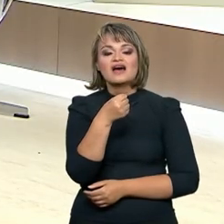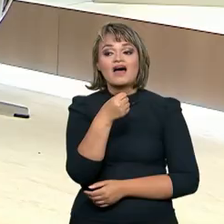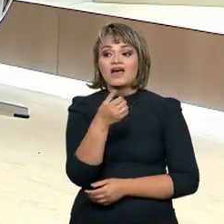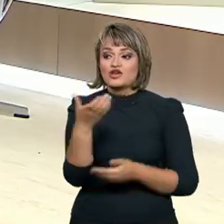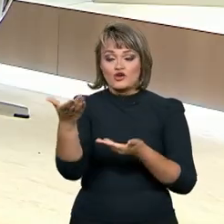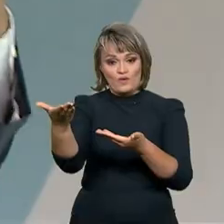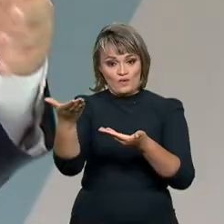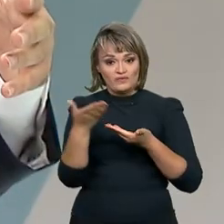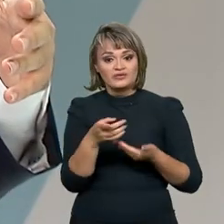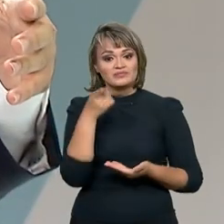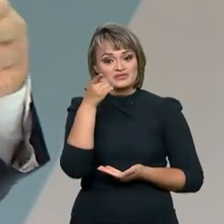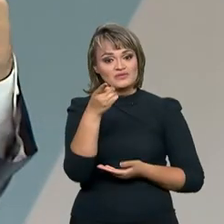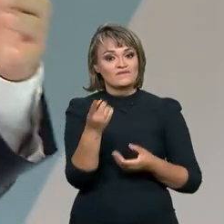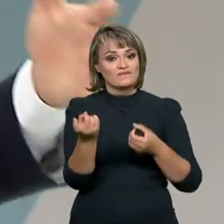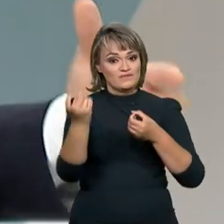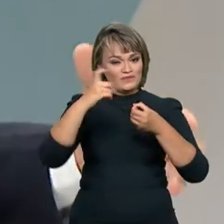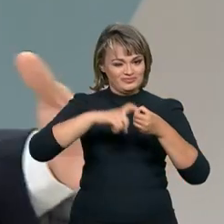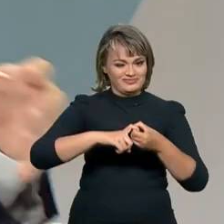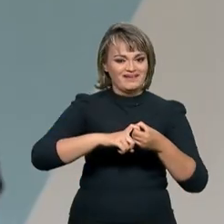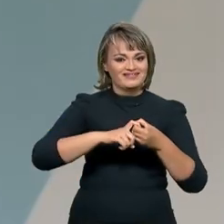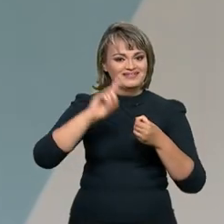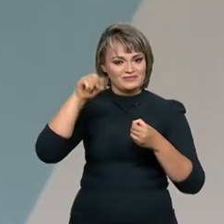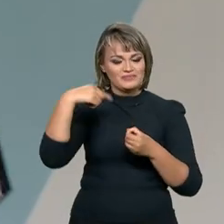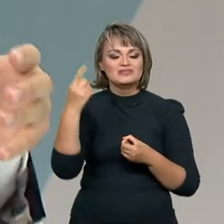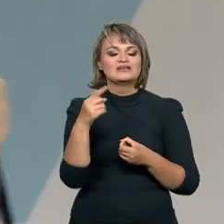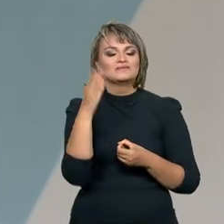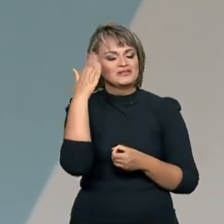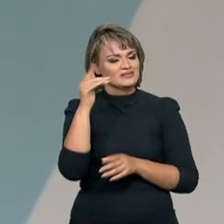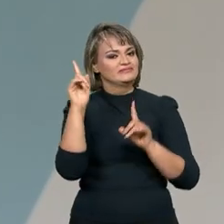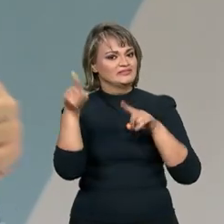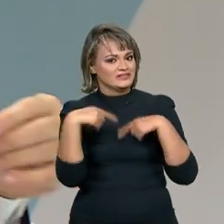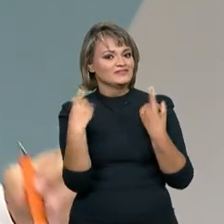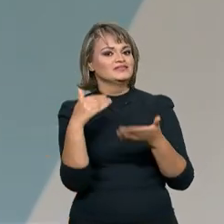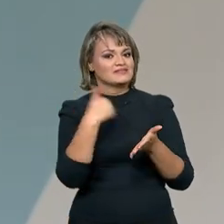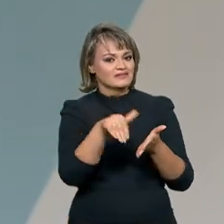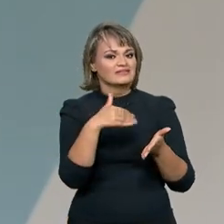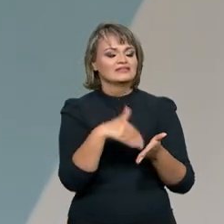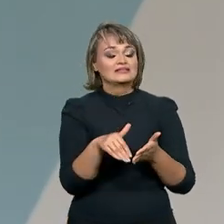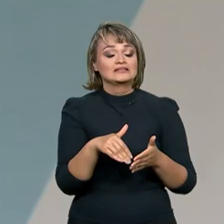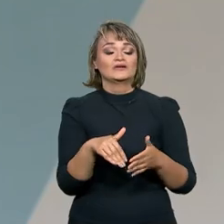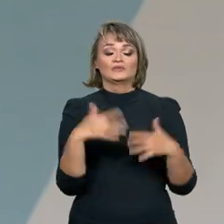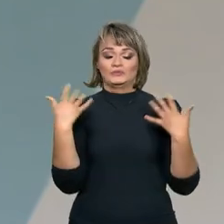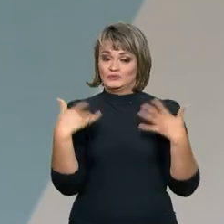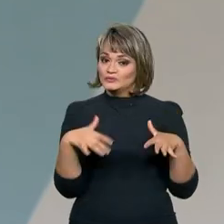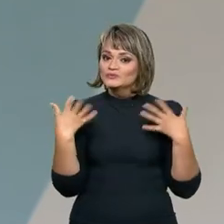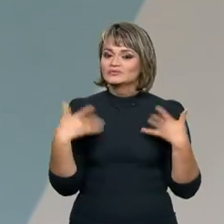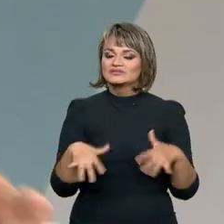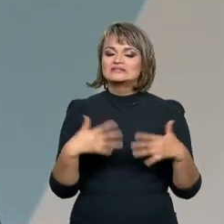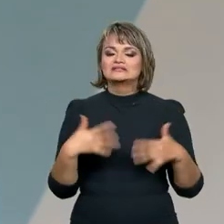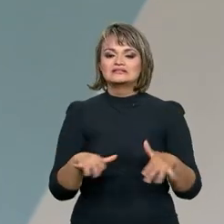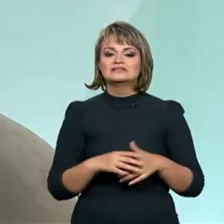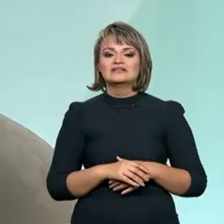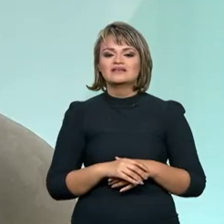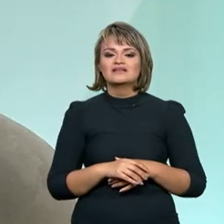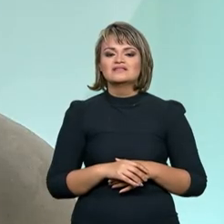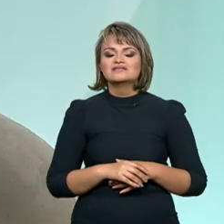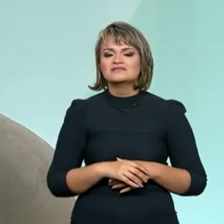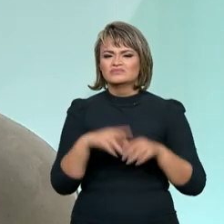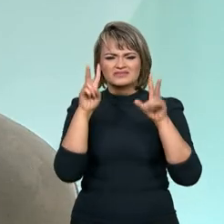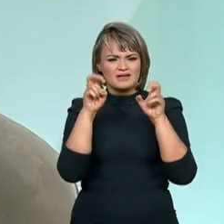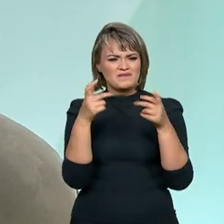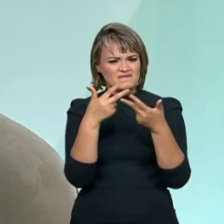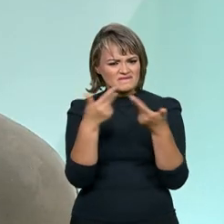um convite para a senhora voltar aqui, porque eu sei que o desafio ali na Secretaria Nacional de Proteção Global é grande. São várias